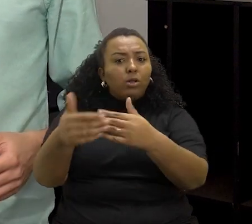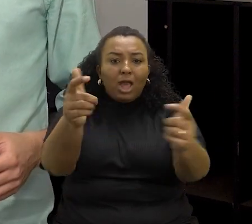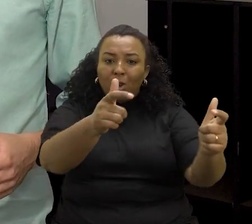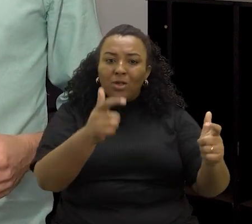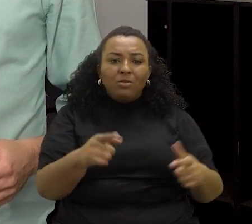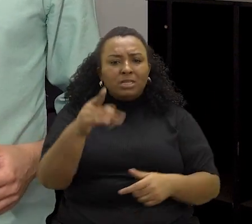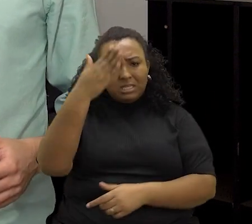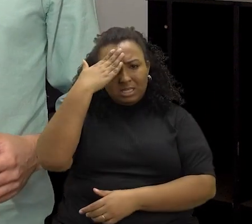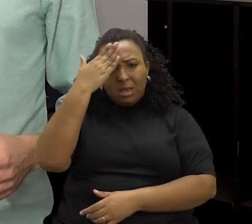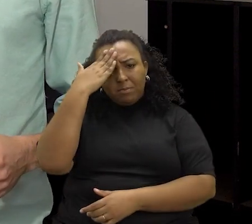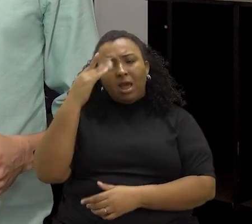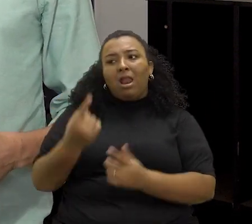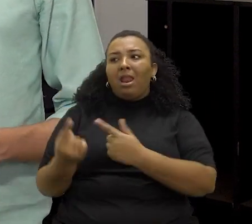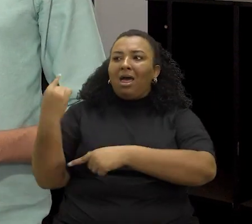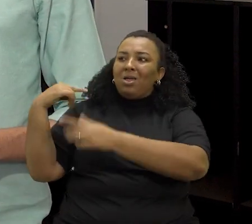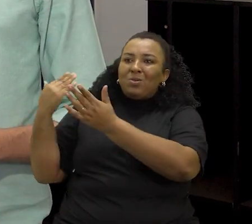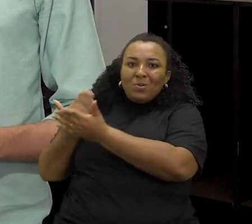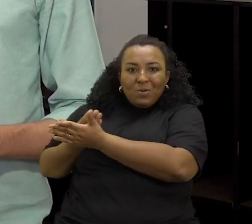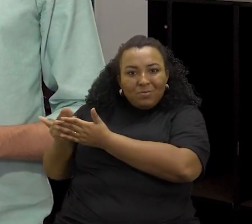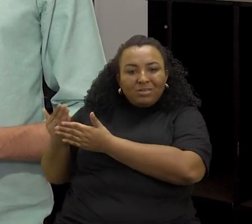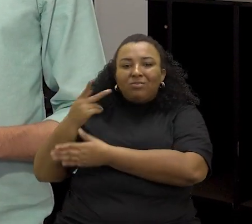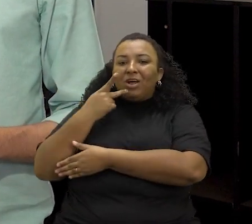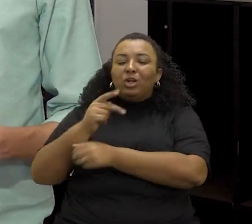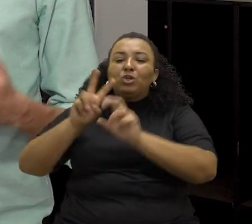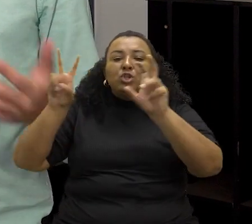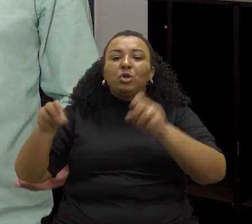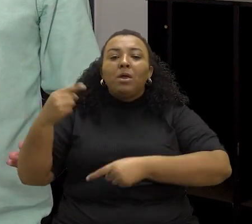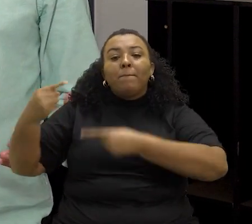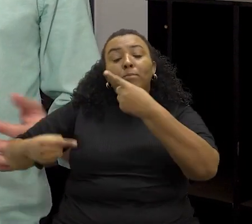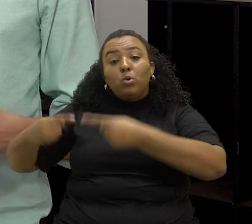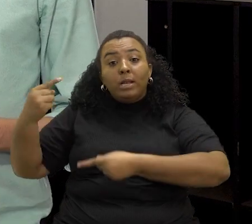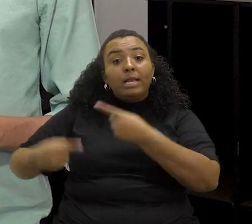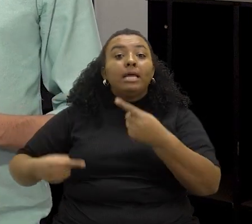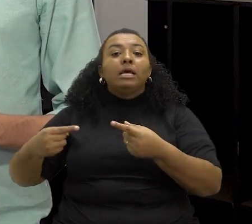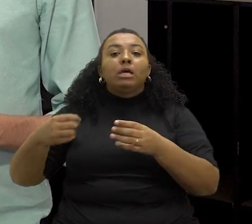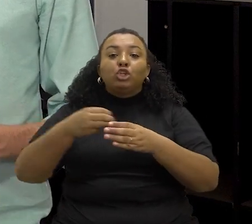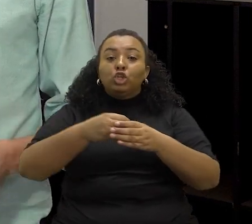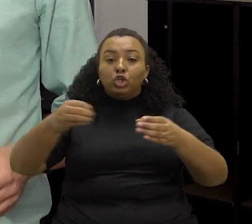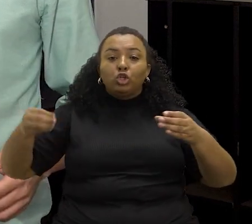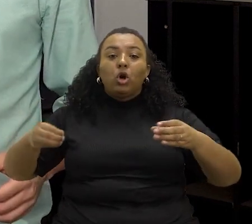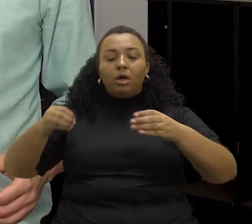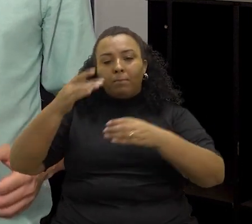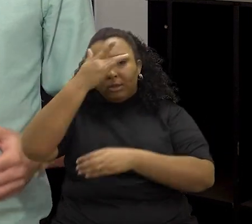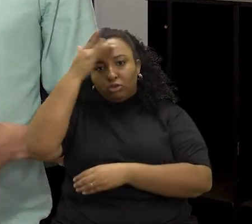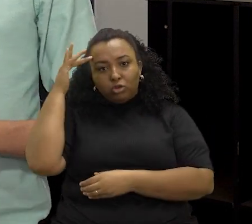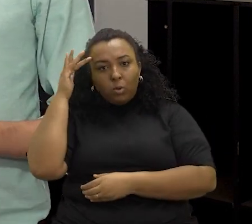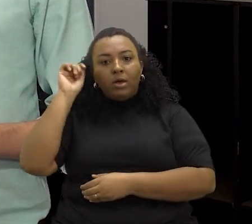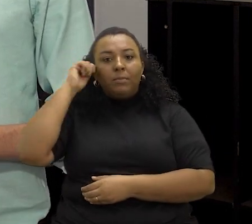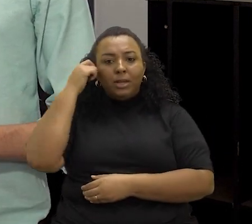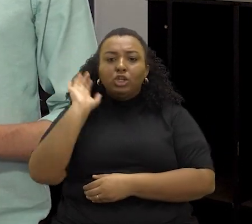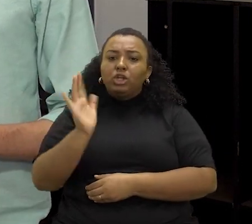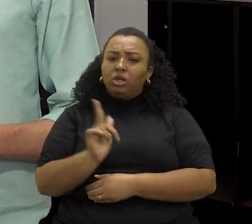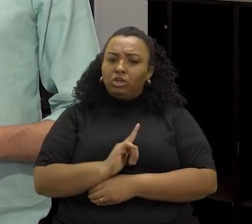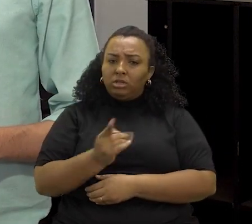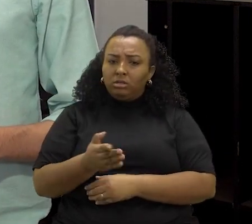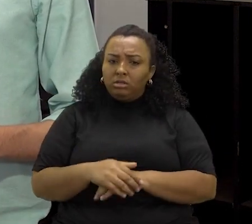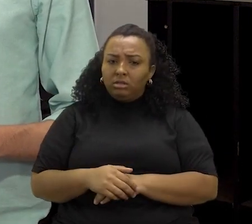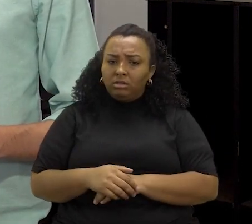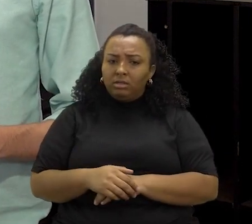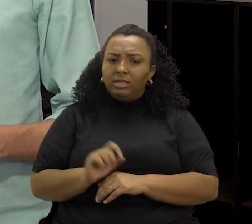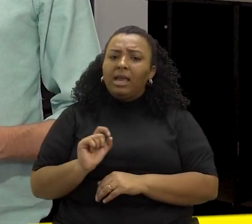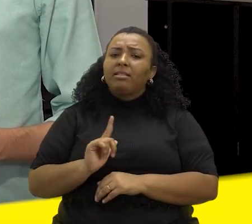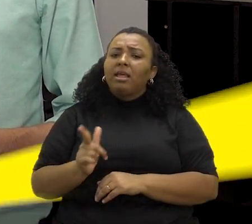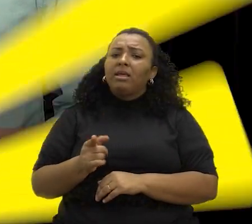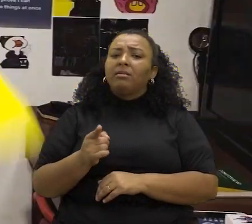Você sabia que lá no início, quando ainda estava sendo discutida a política de cotas para pessoas negras, a Ágil já defendia sua implantação? E quem